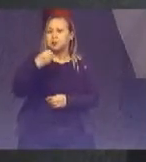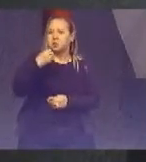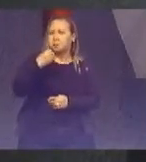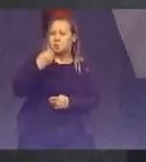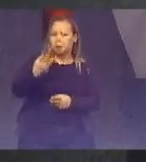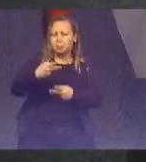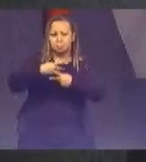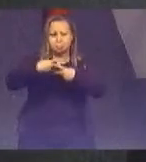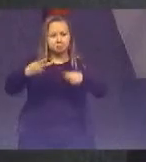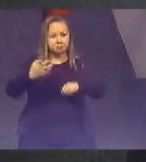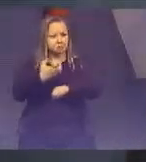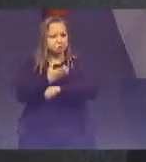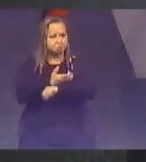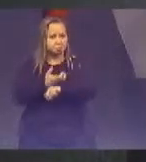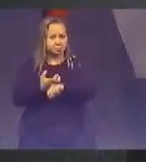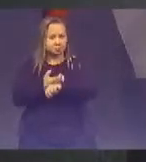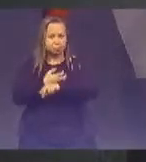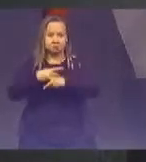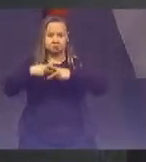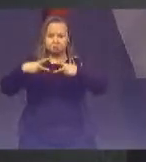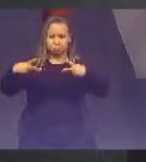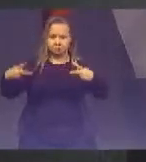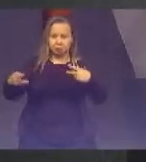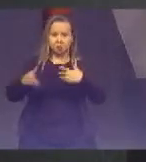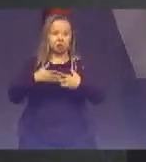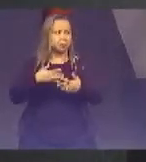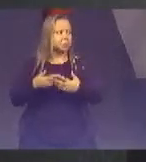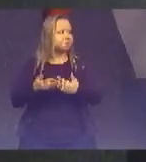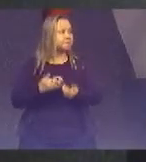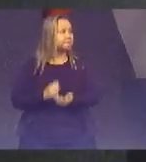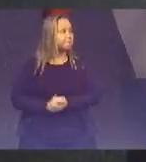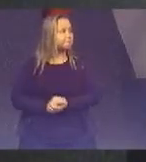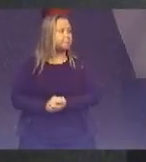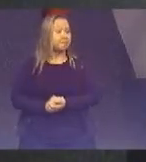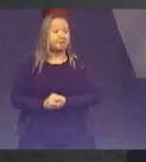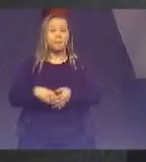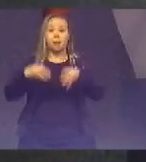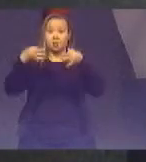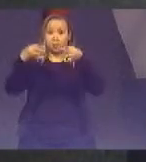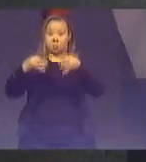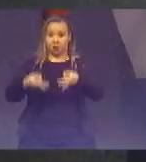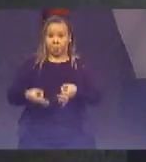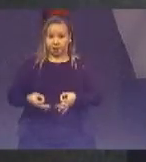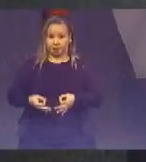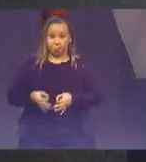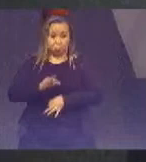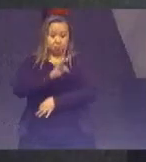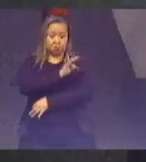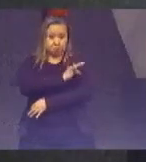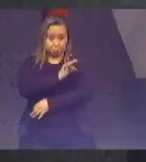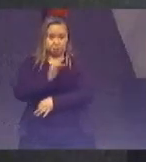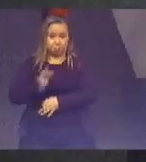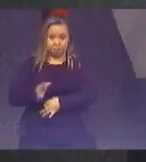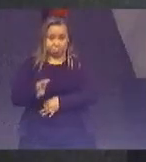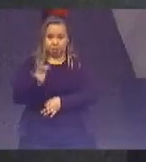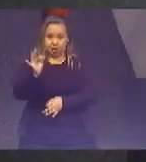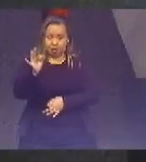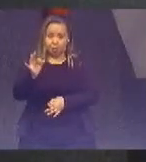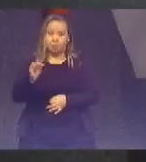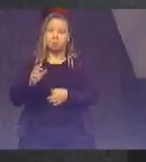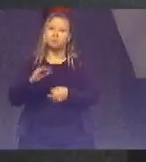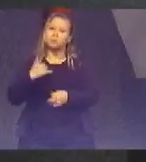globo com uma velocidade nunca vista O aperfeiçoamento da técnica nos permitiu produzir mais comida